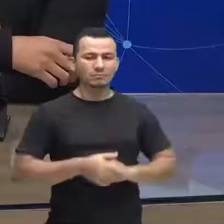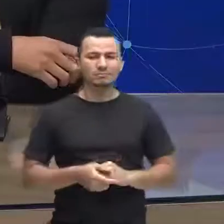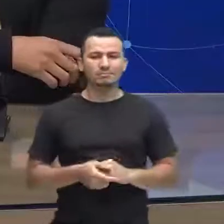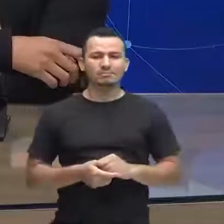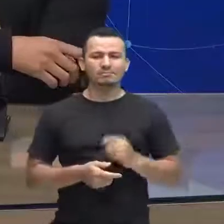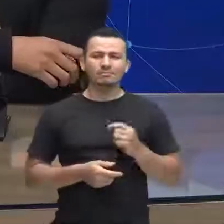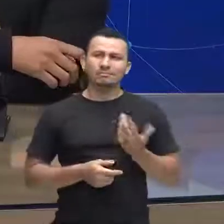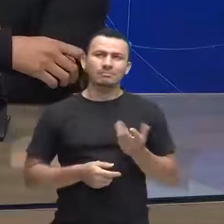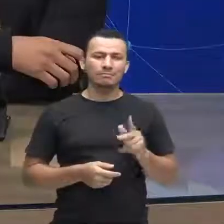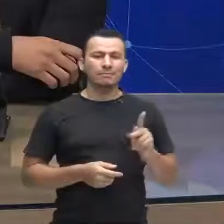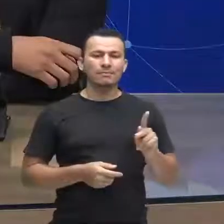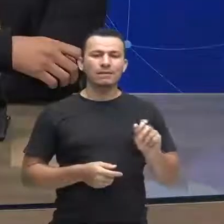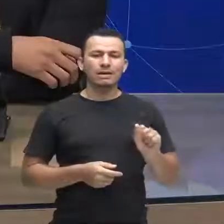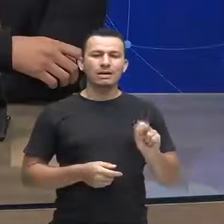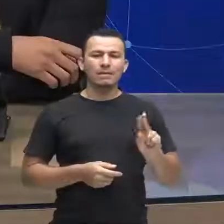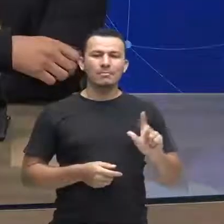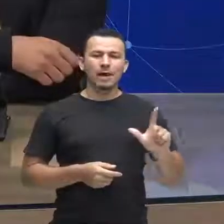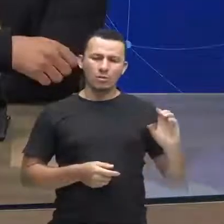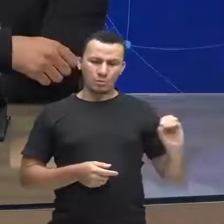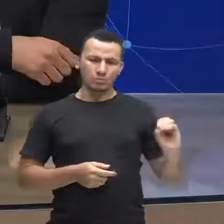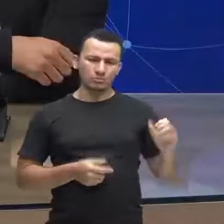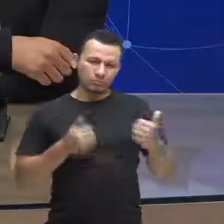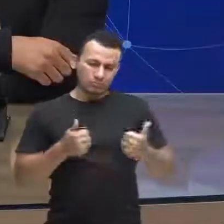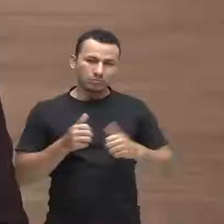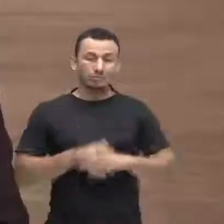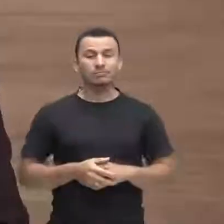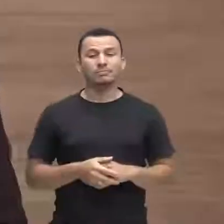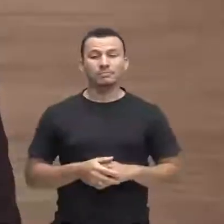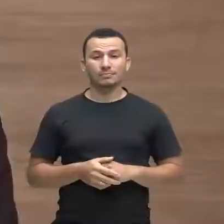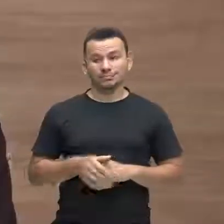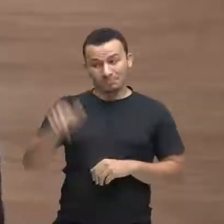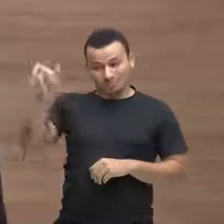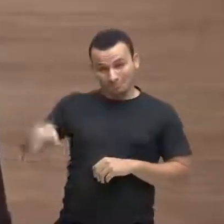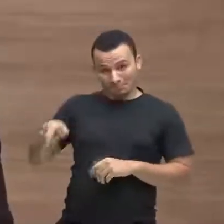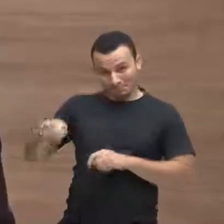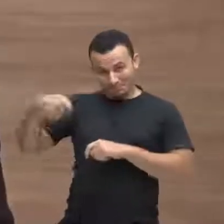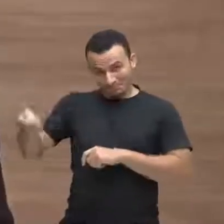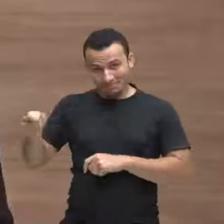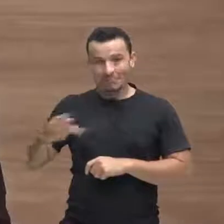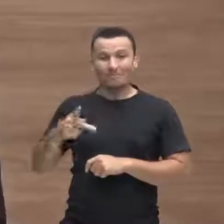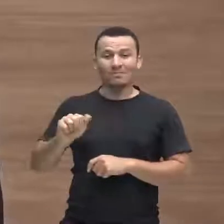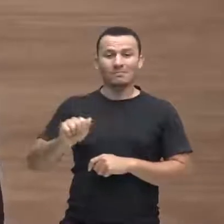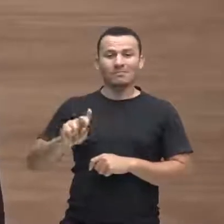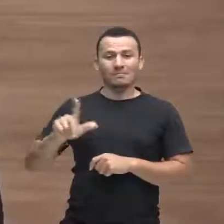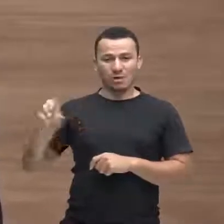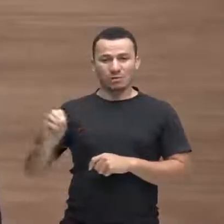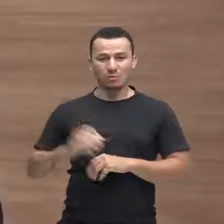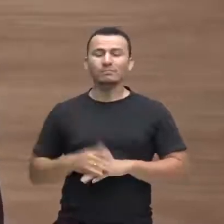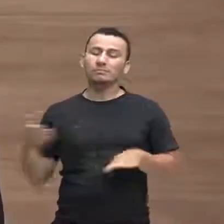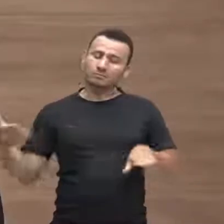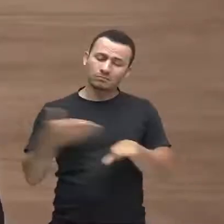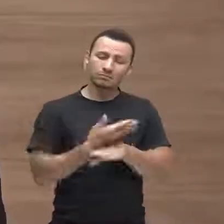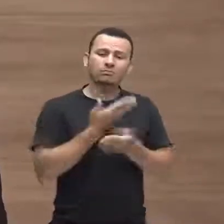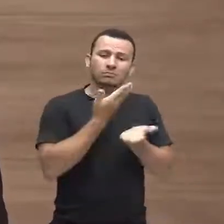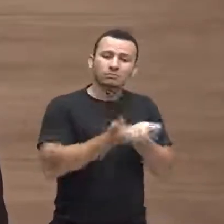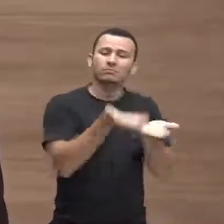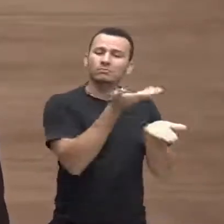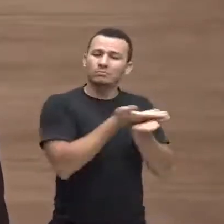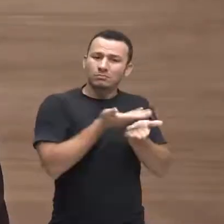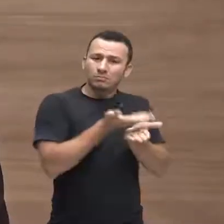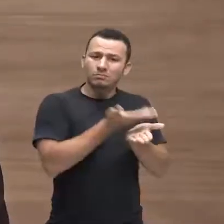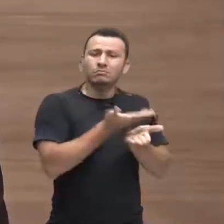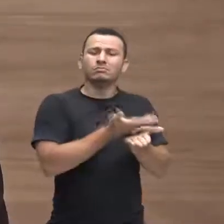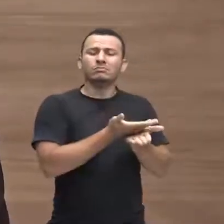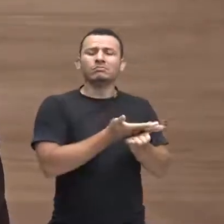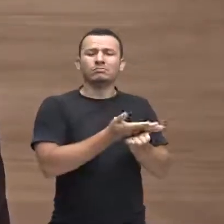Paulo? Paulo, tá bom. Aí o Paulo entra no ensino, nos anos